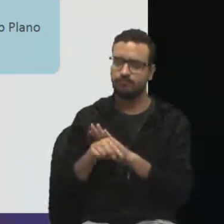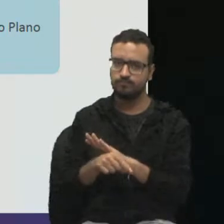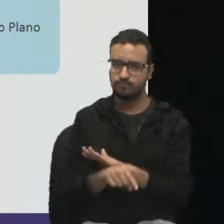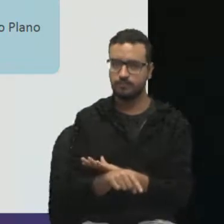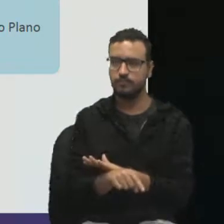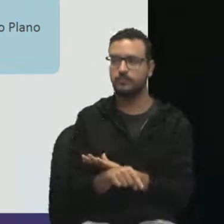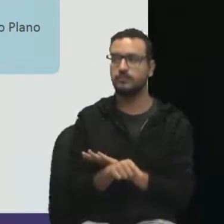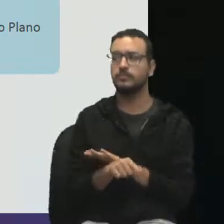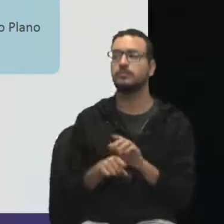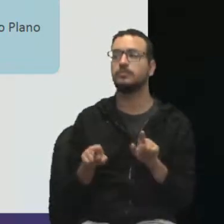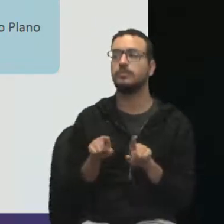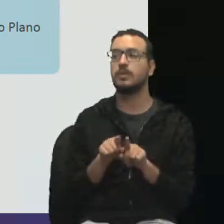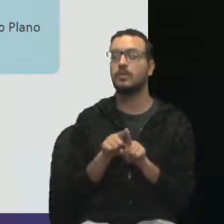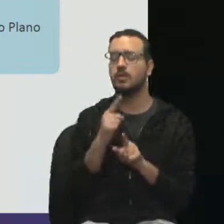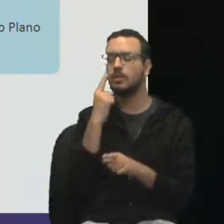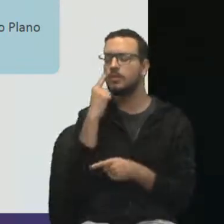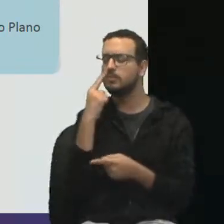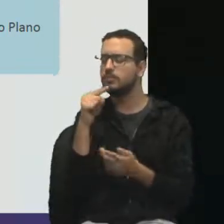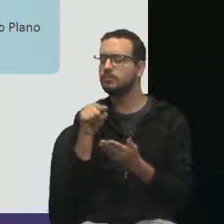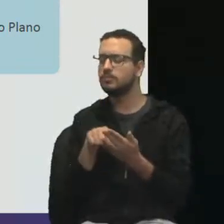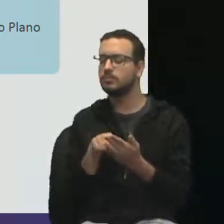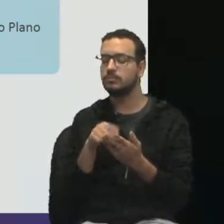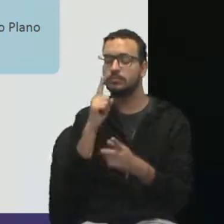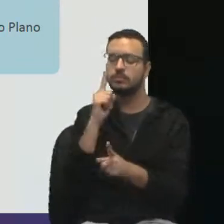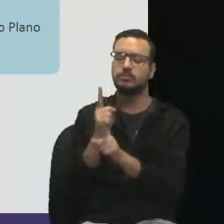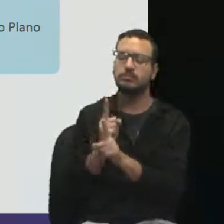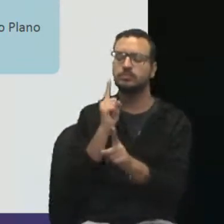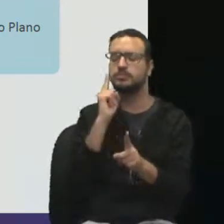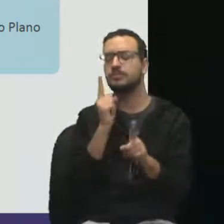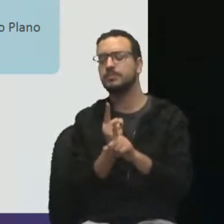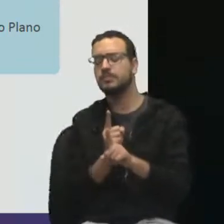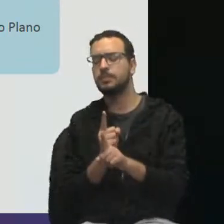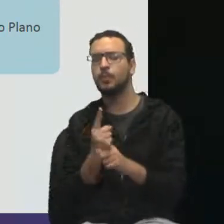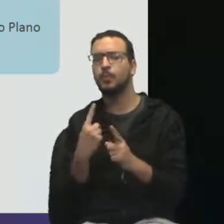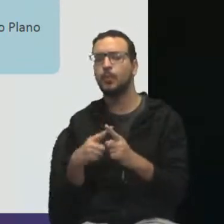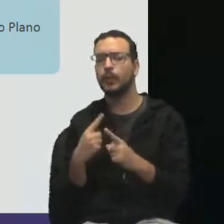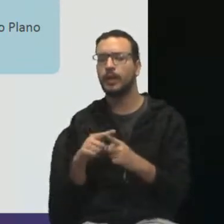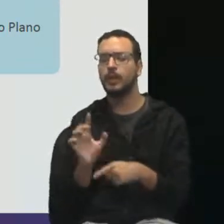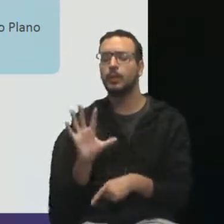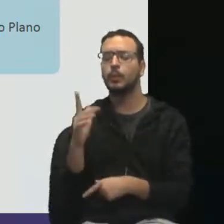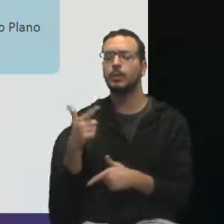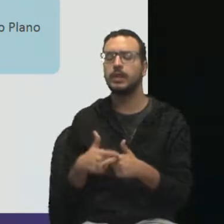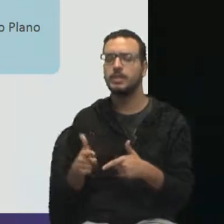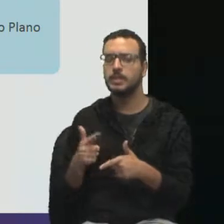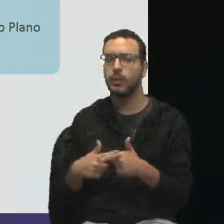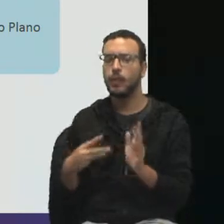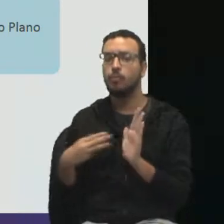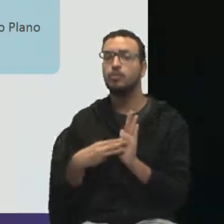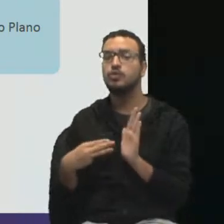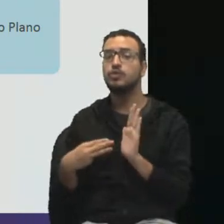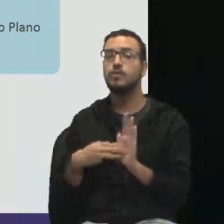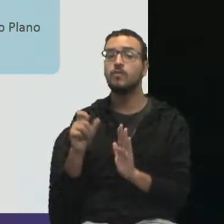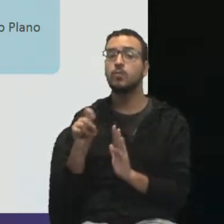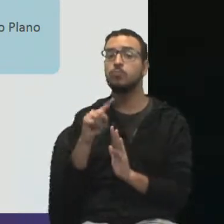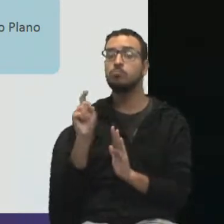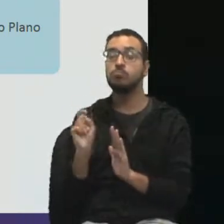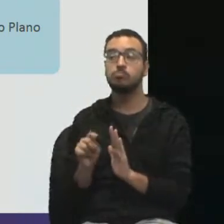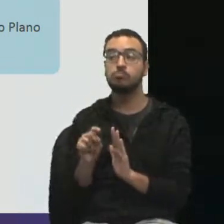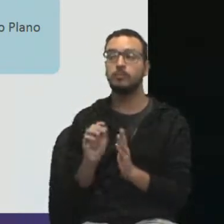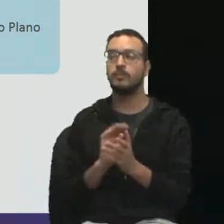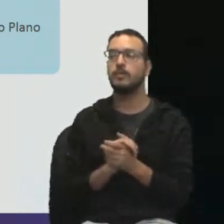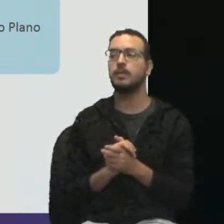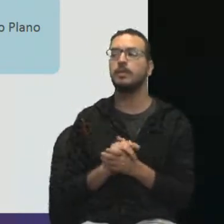e vou, então, identificar as causas desse problema. Com isso, em mãos, eu posso elaborar um plano